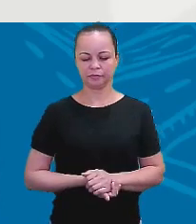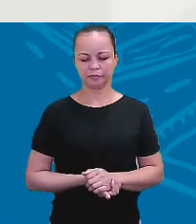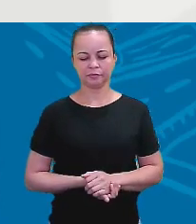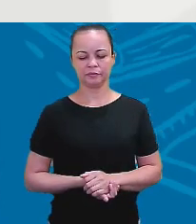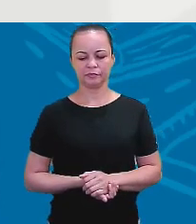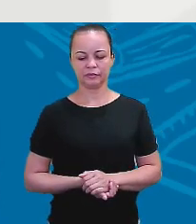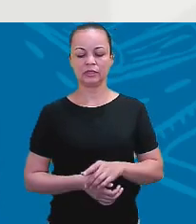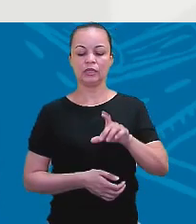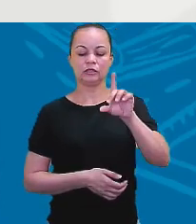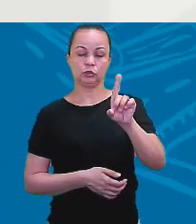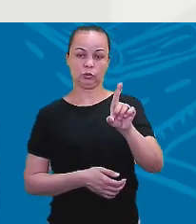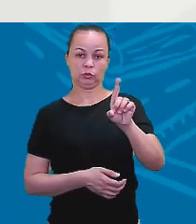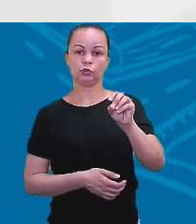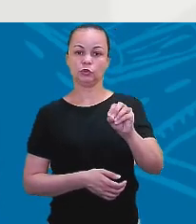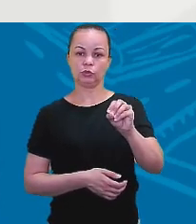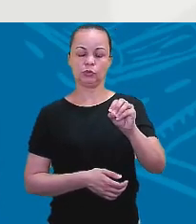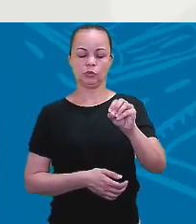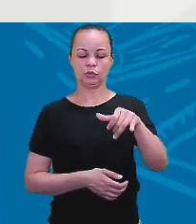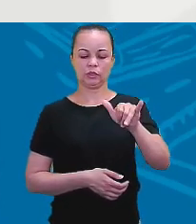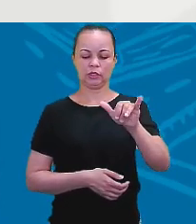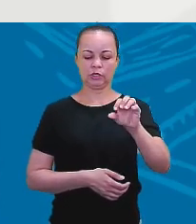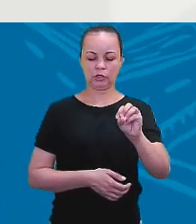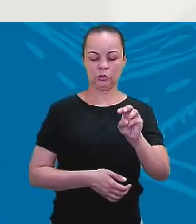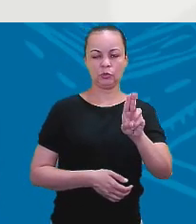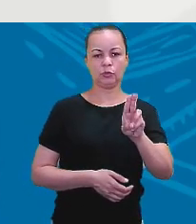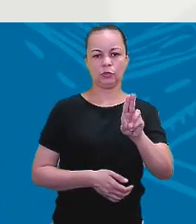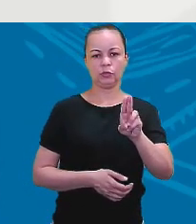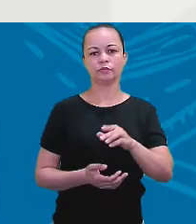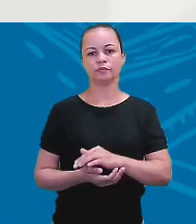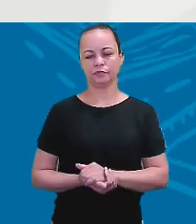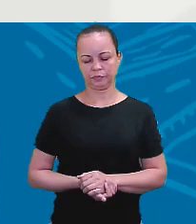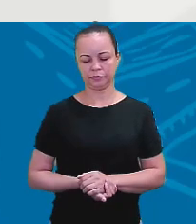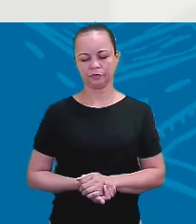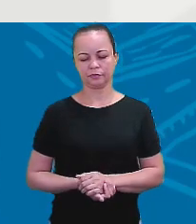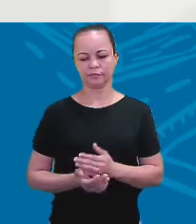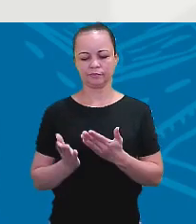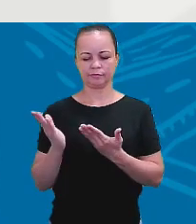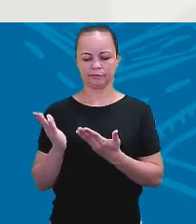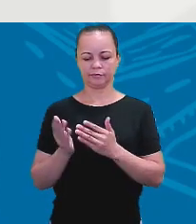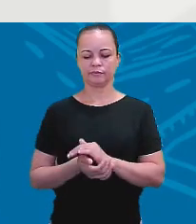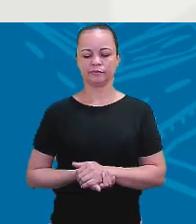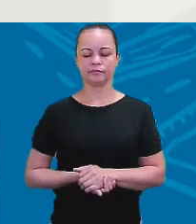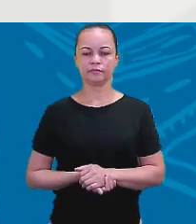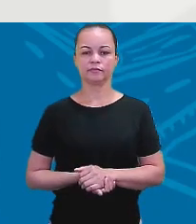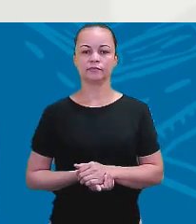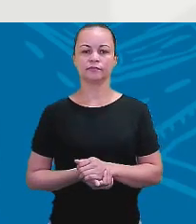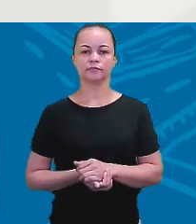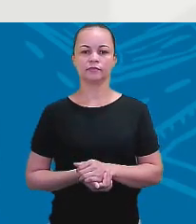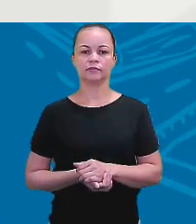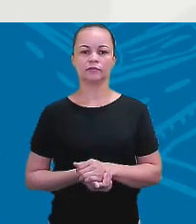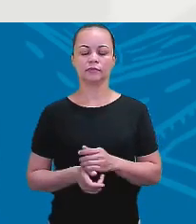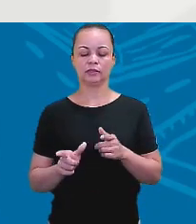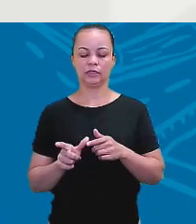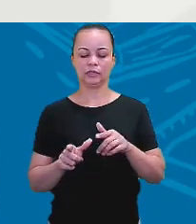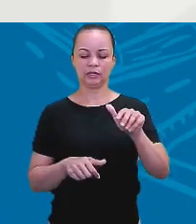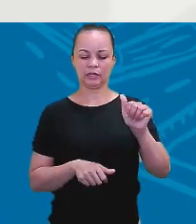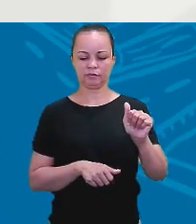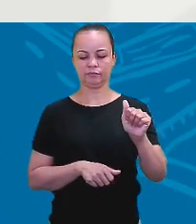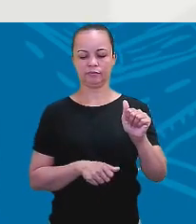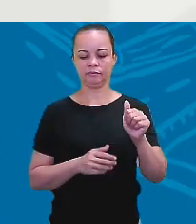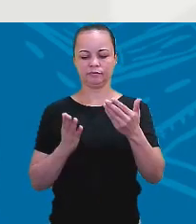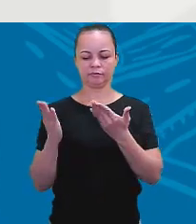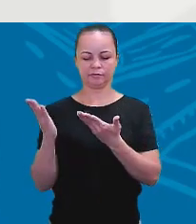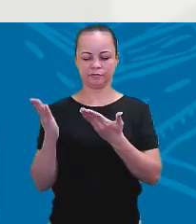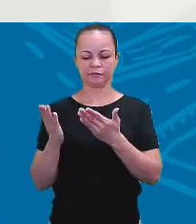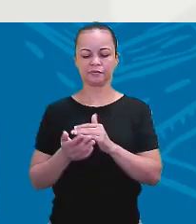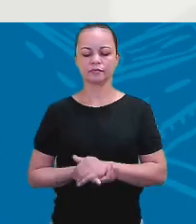é negativa. Então, a negativa de don't é do. Então, vamos ver. Na letra A, am I, porque eu tenho I am not.